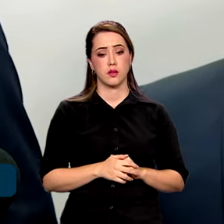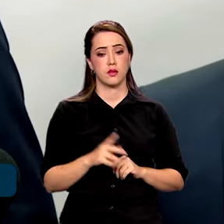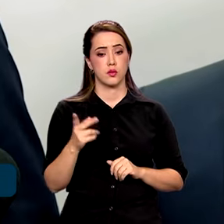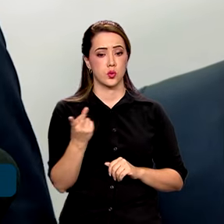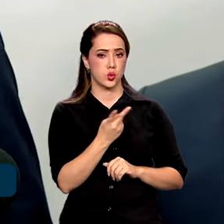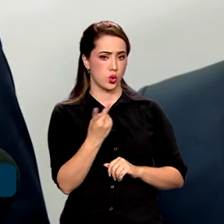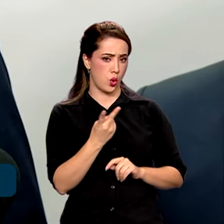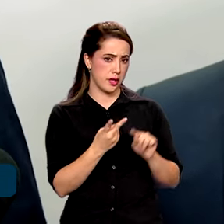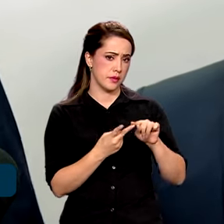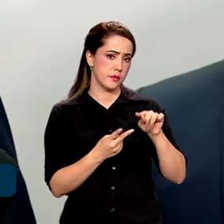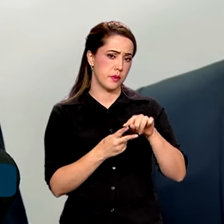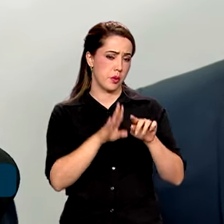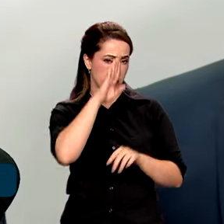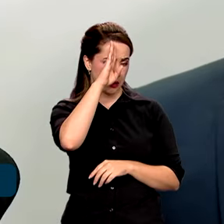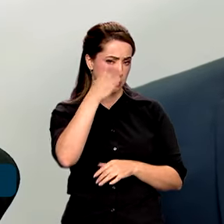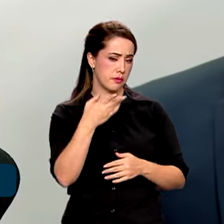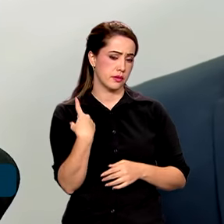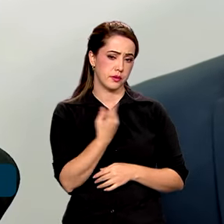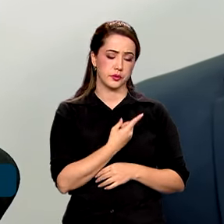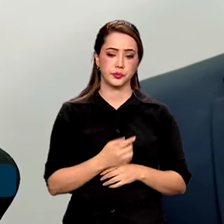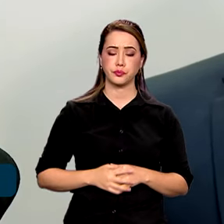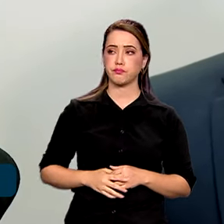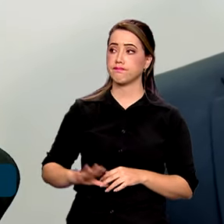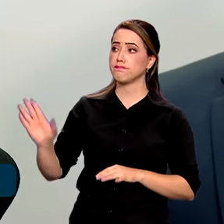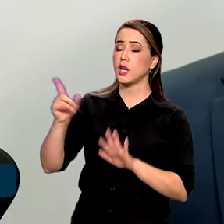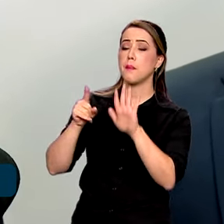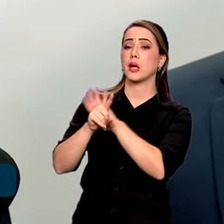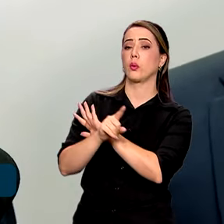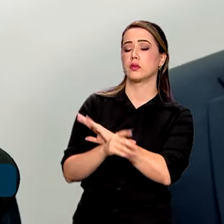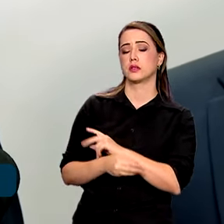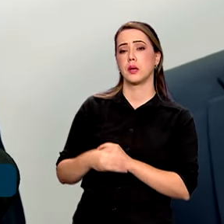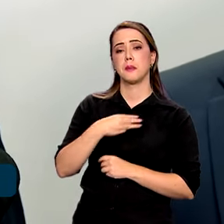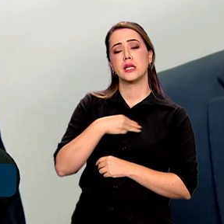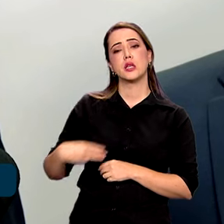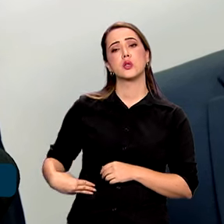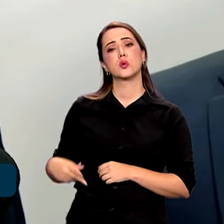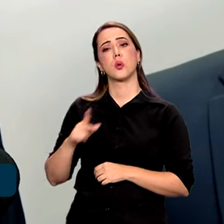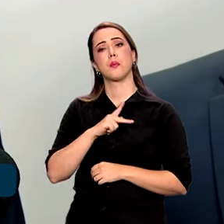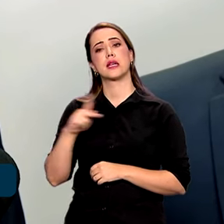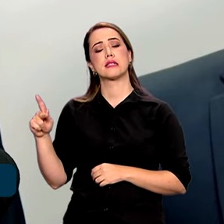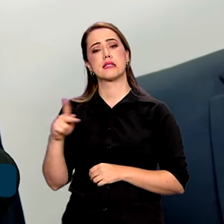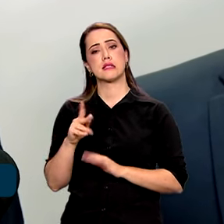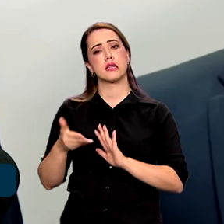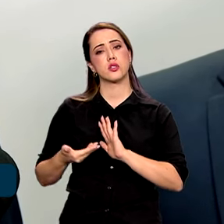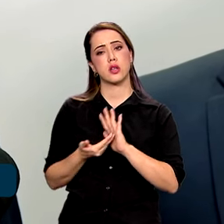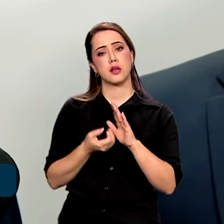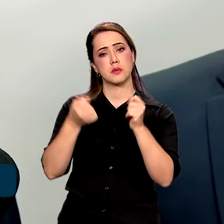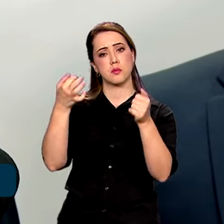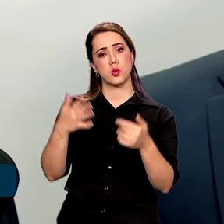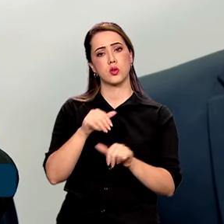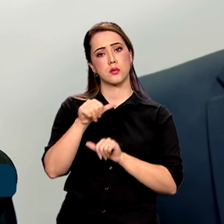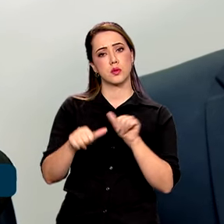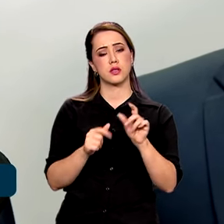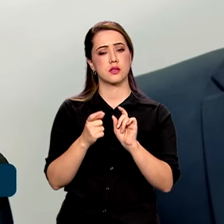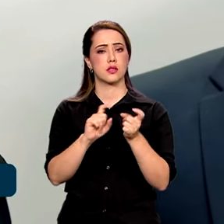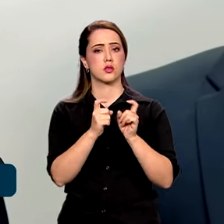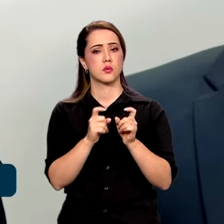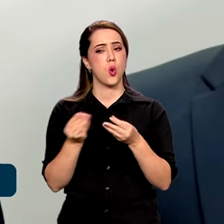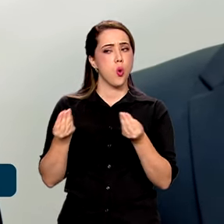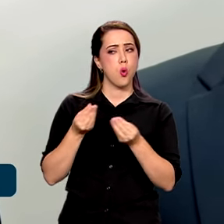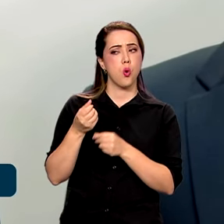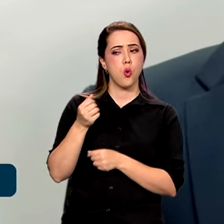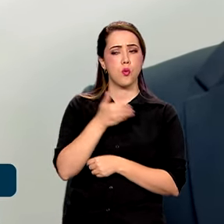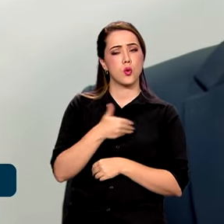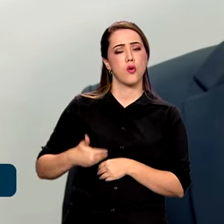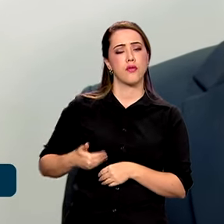projetos são os prioritários nossos. Ministro, o presidente da Câmara falou da reforma administrativa. Eu queria entender como estão os planos do governo